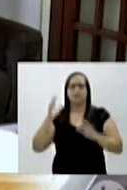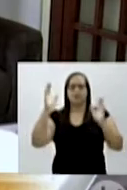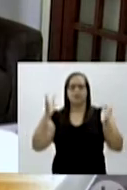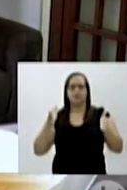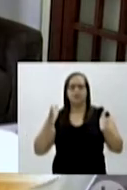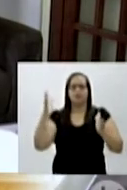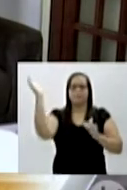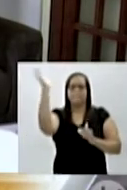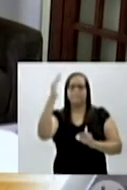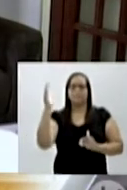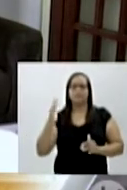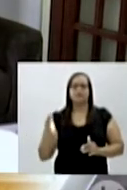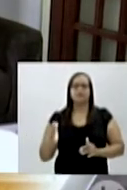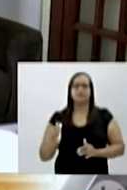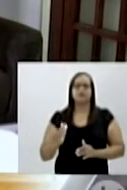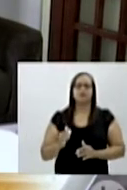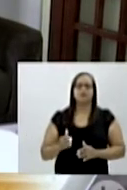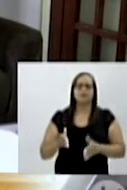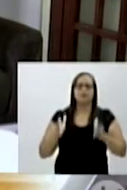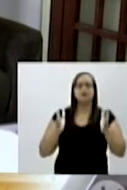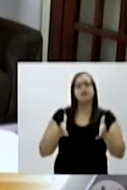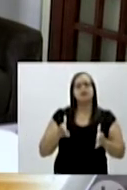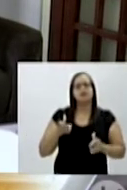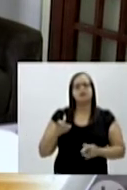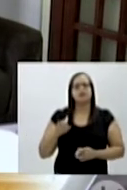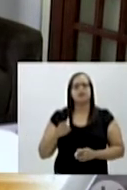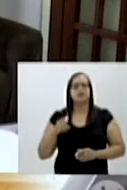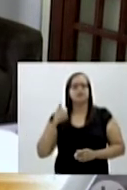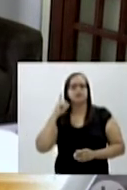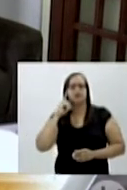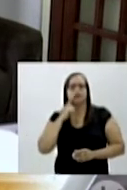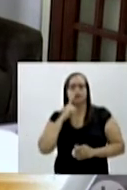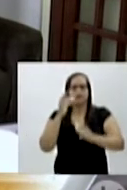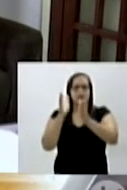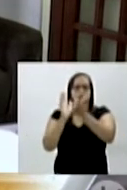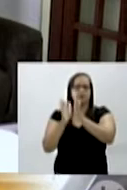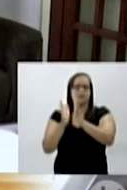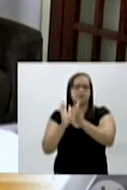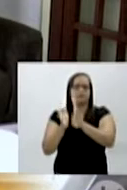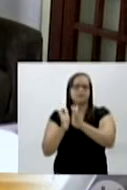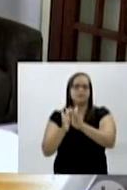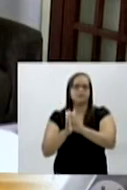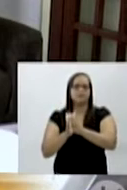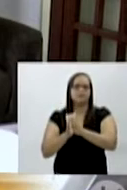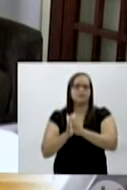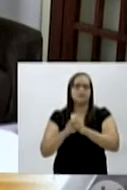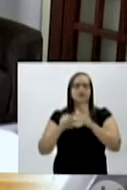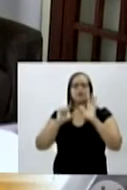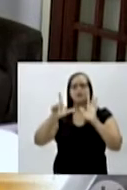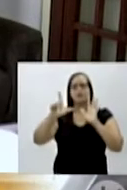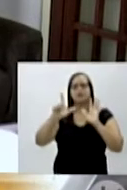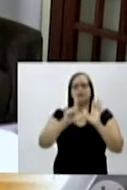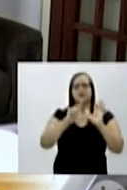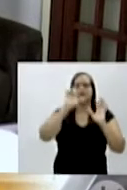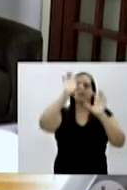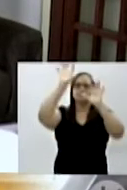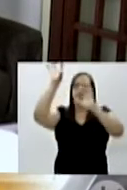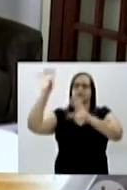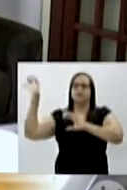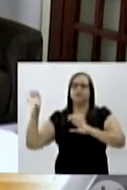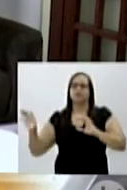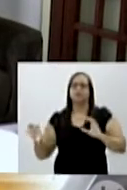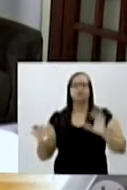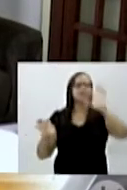Então, nós temos aqui a nossa língua brasileira de sinais, iluminada Libras, e dentro dessa língua brasileira nós temos o